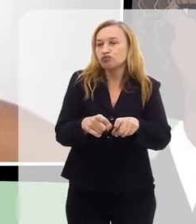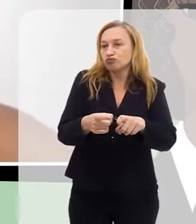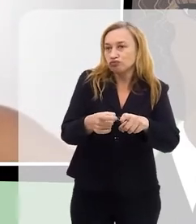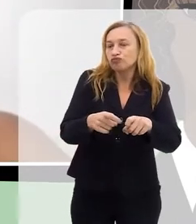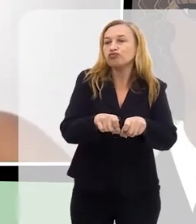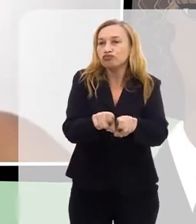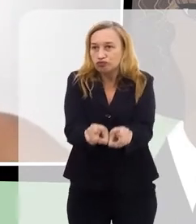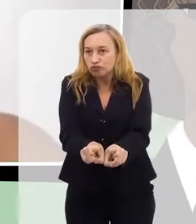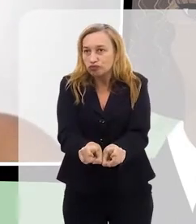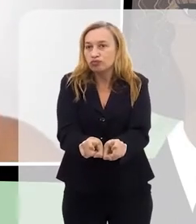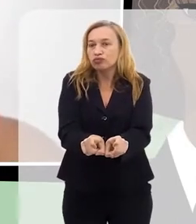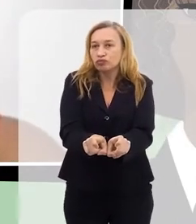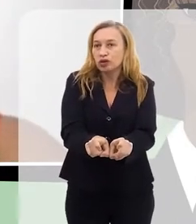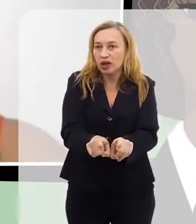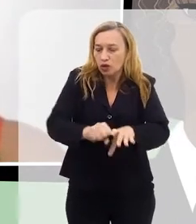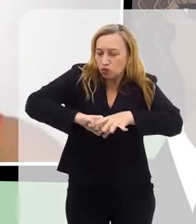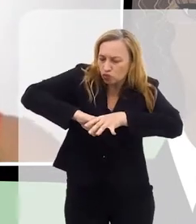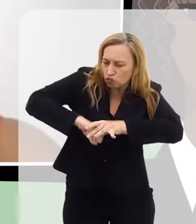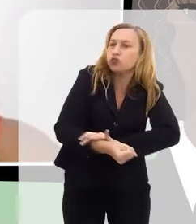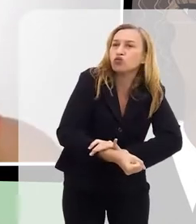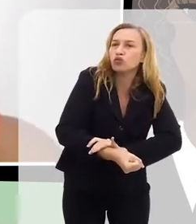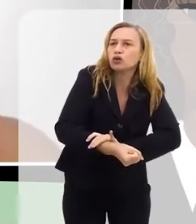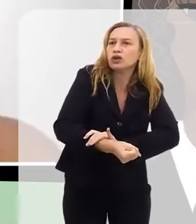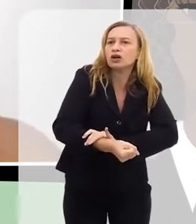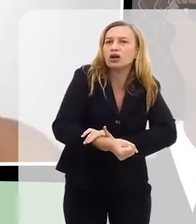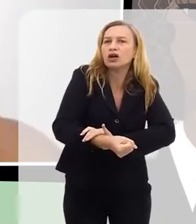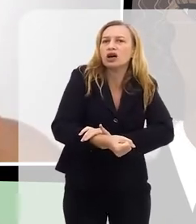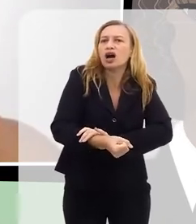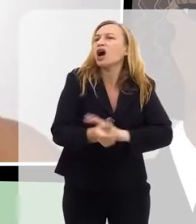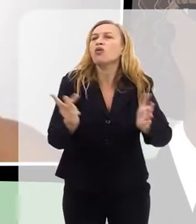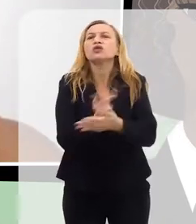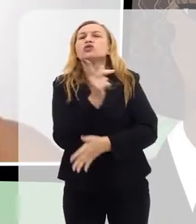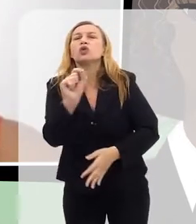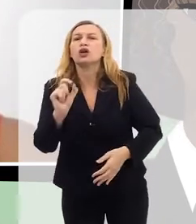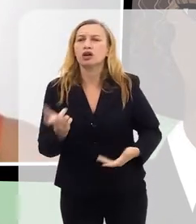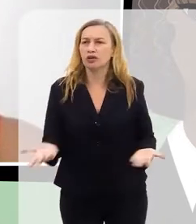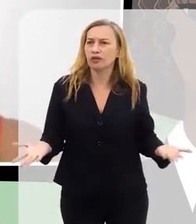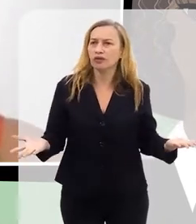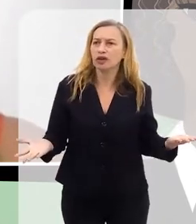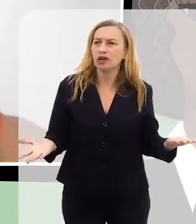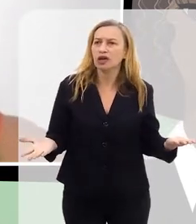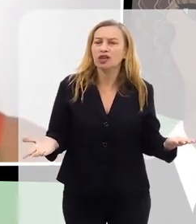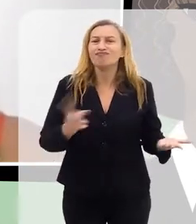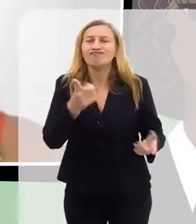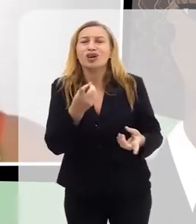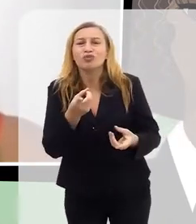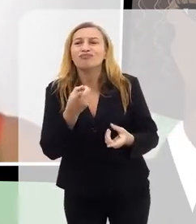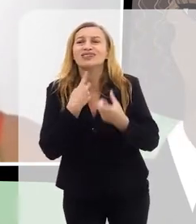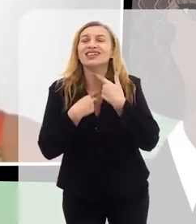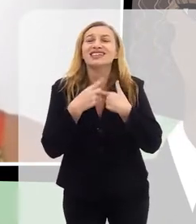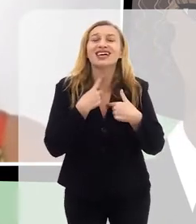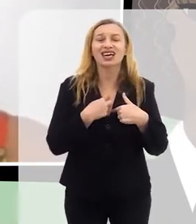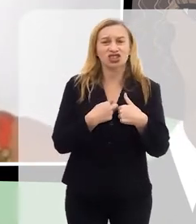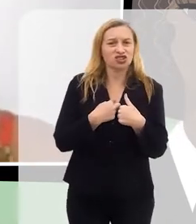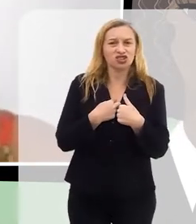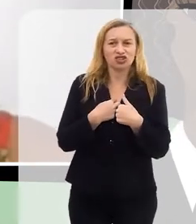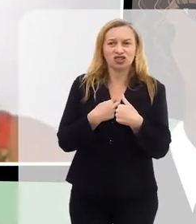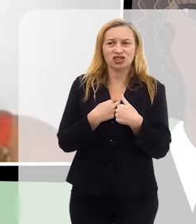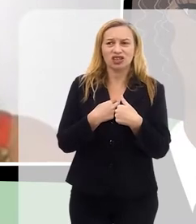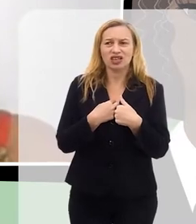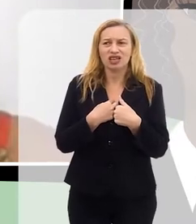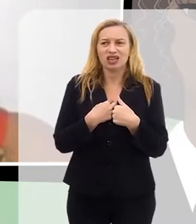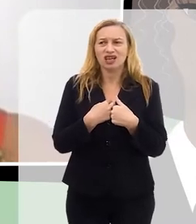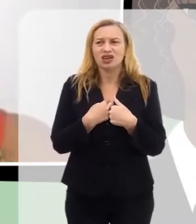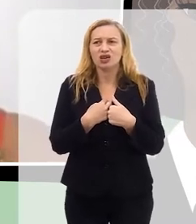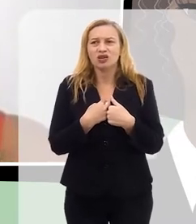E esse fato faz com que eles não desejem passar por isso, não